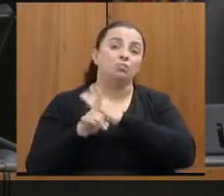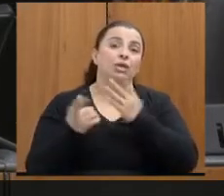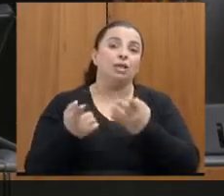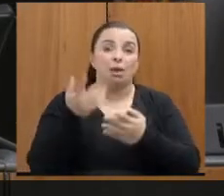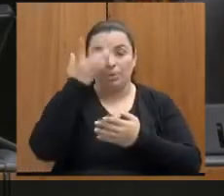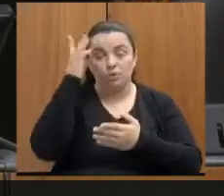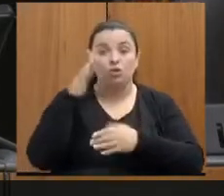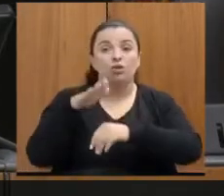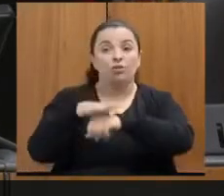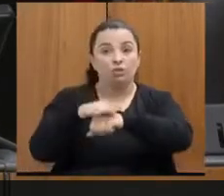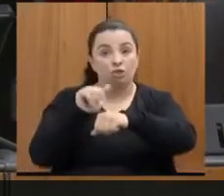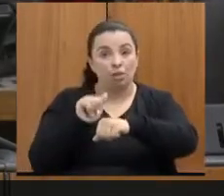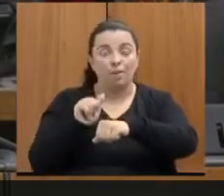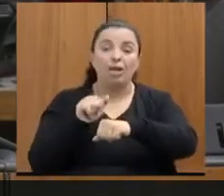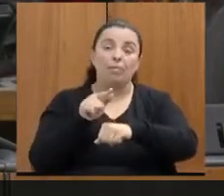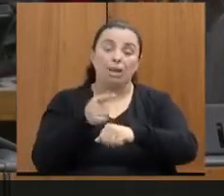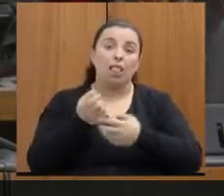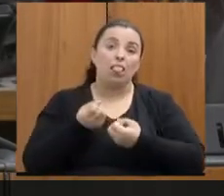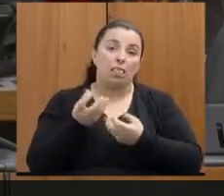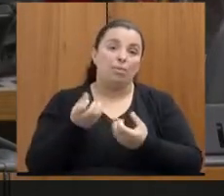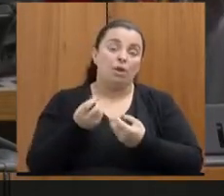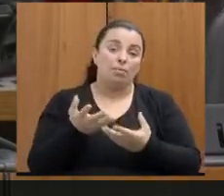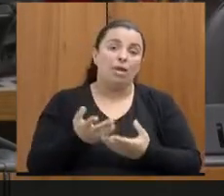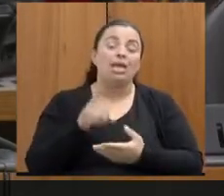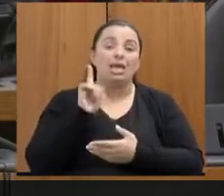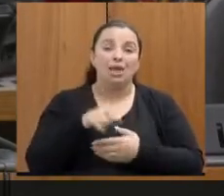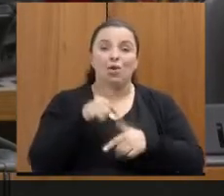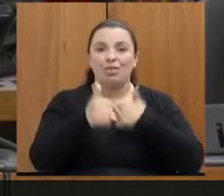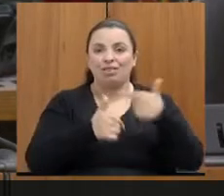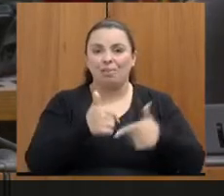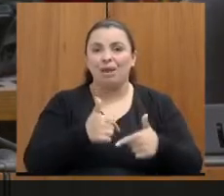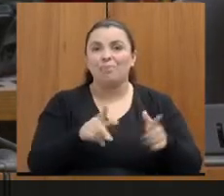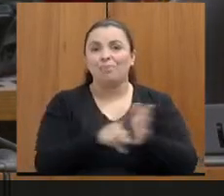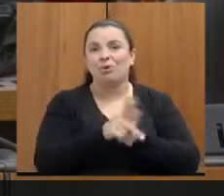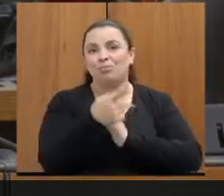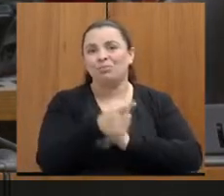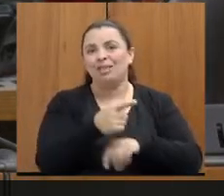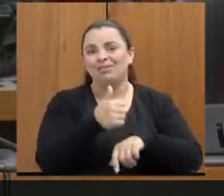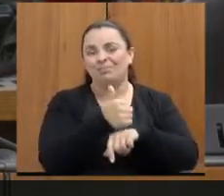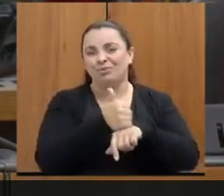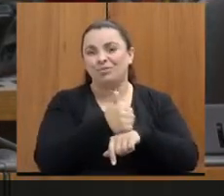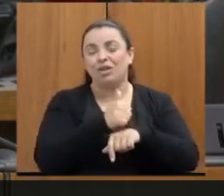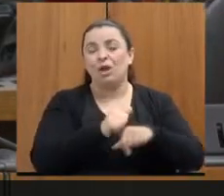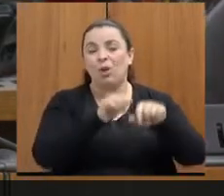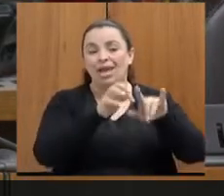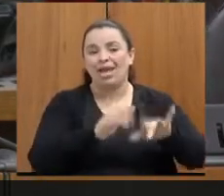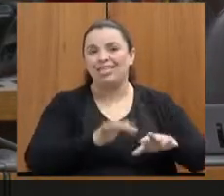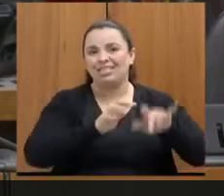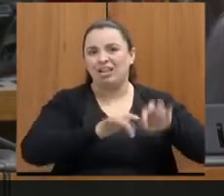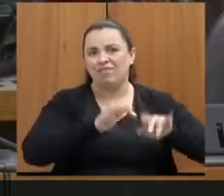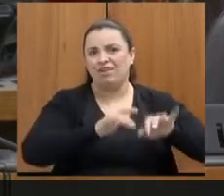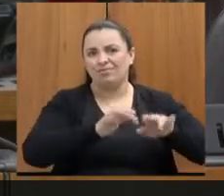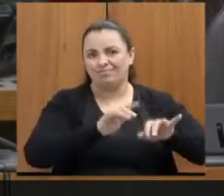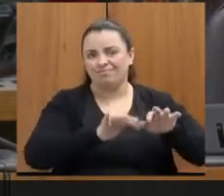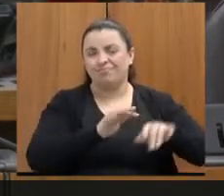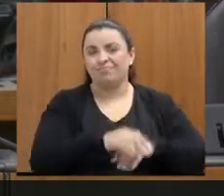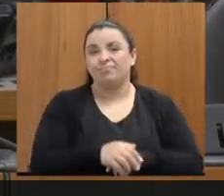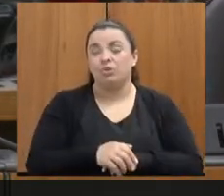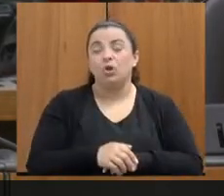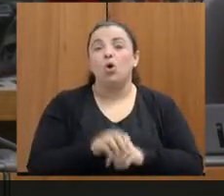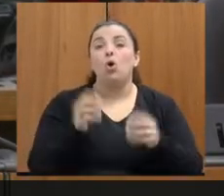que aí é o trabalho das escrivãs. O trabalho, então, de atender à demanda inicial, hoje é feito pela guarda municipal.